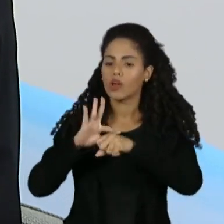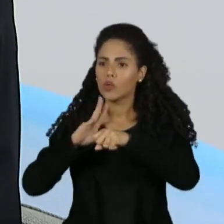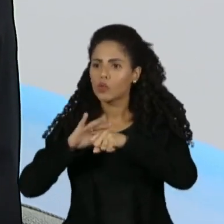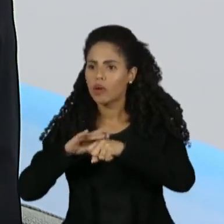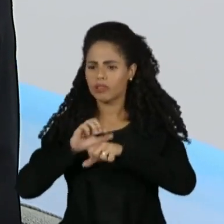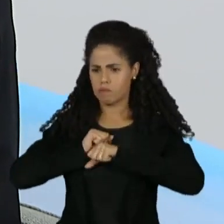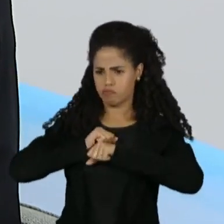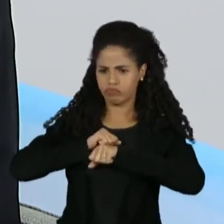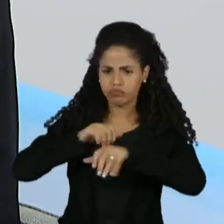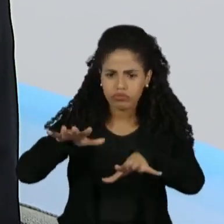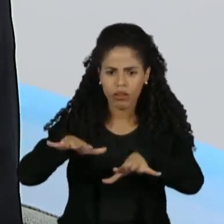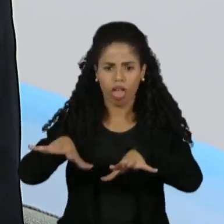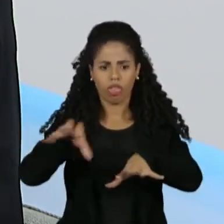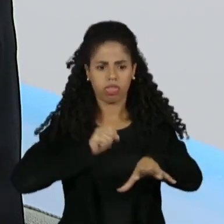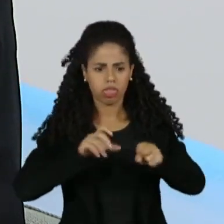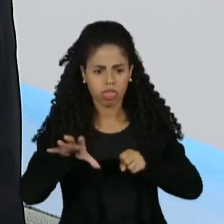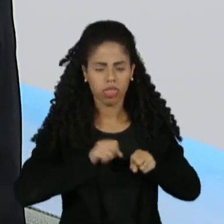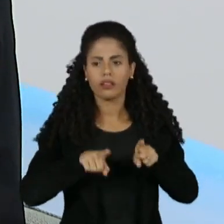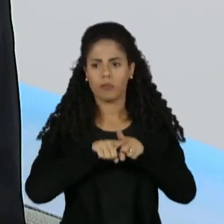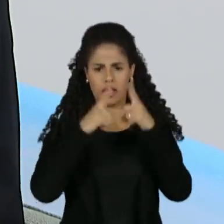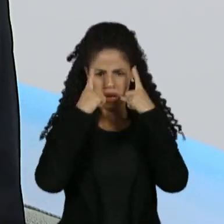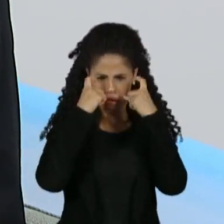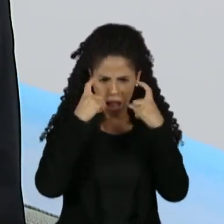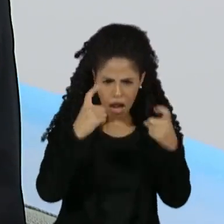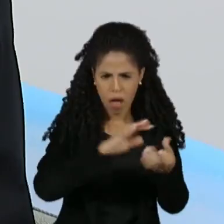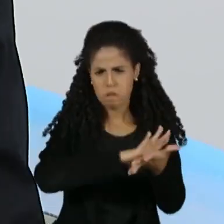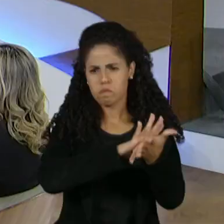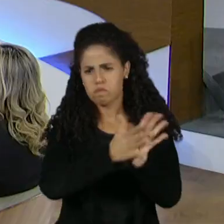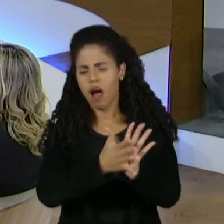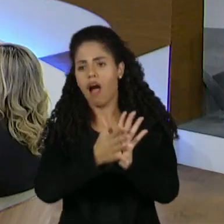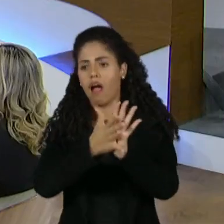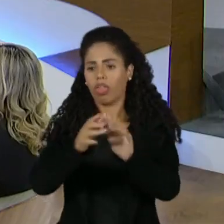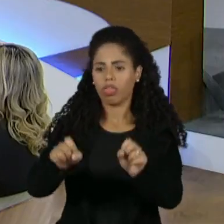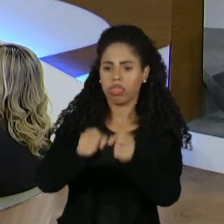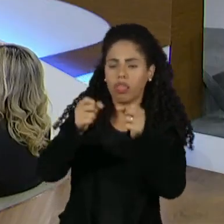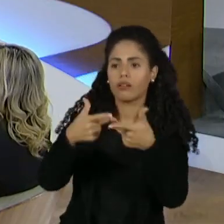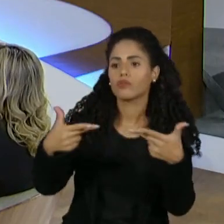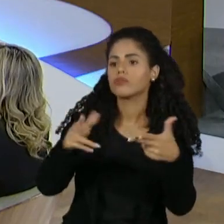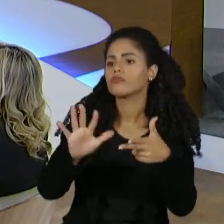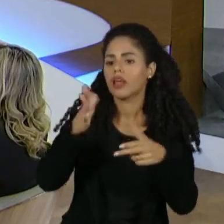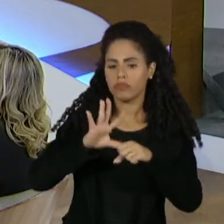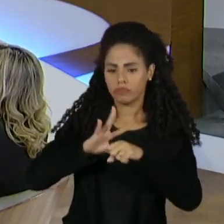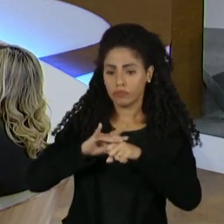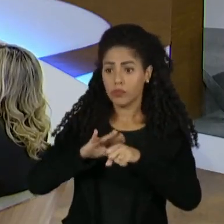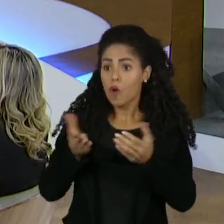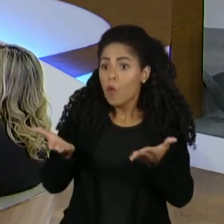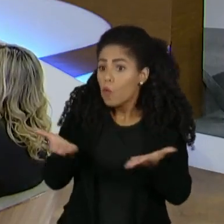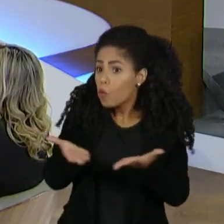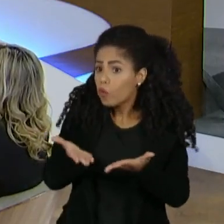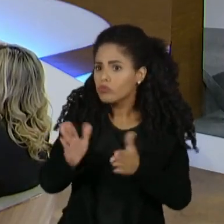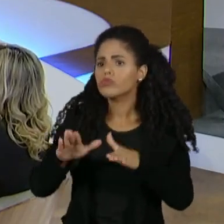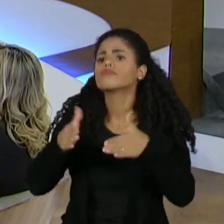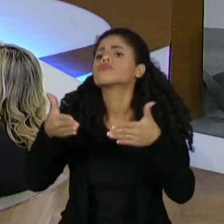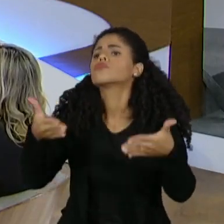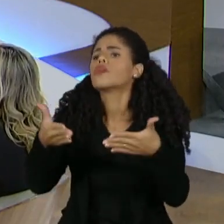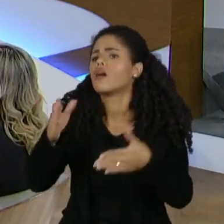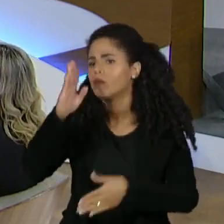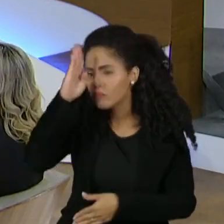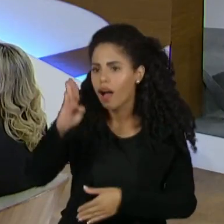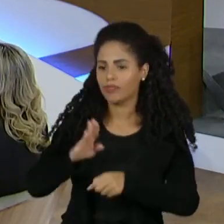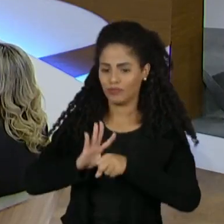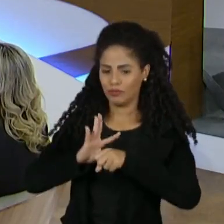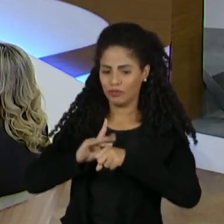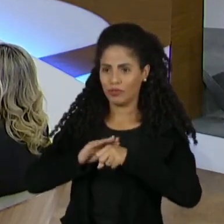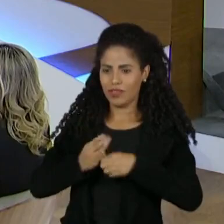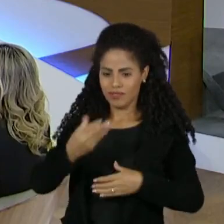infecciosas, mortes por violência, por trauma, doenças agudas e hoje nós estamos falando das doenças